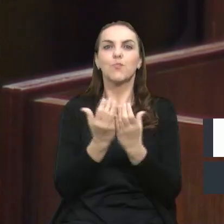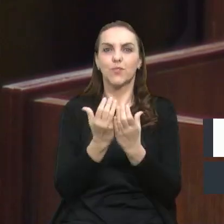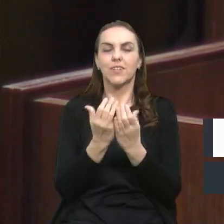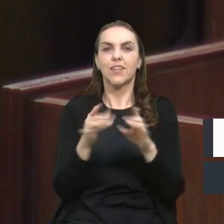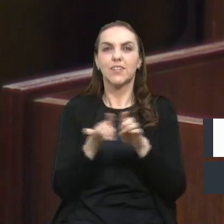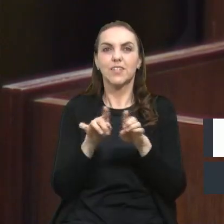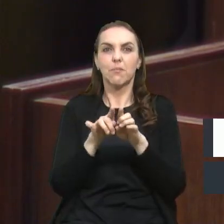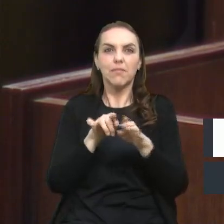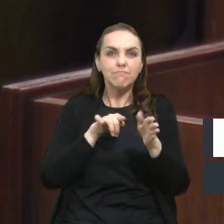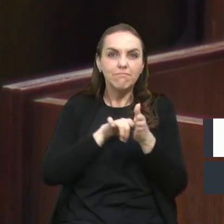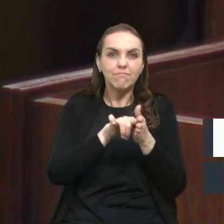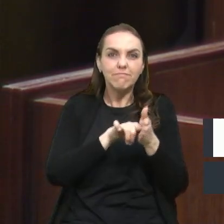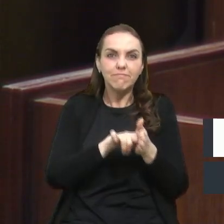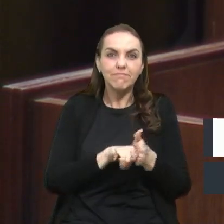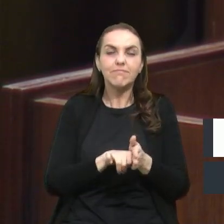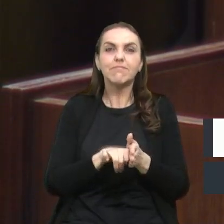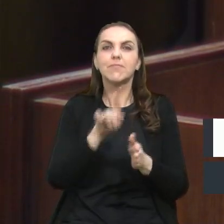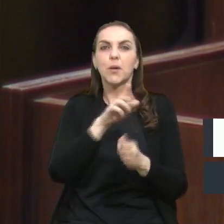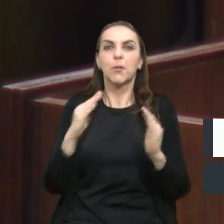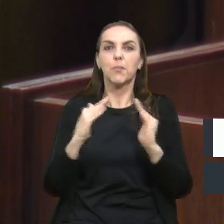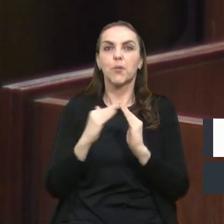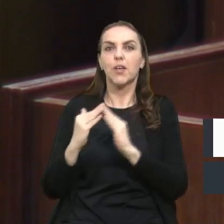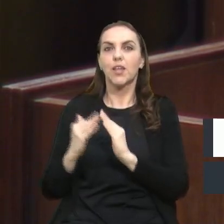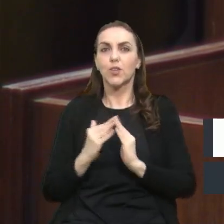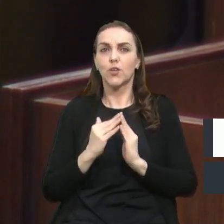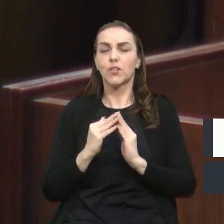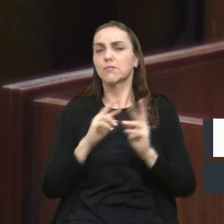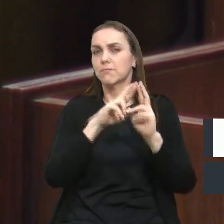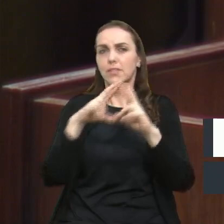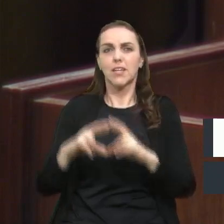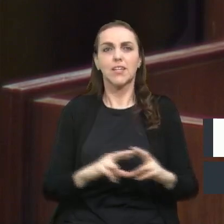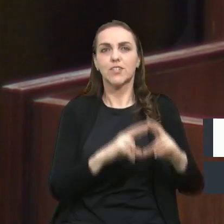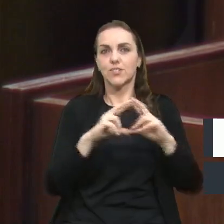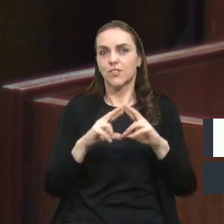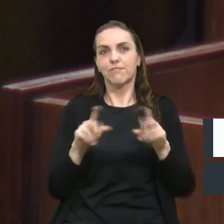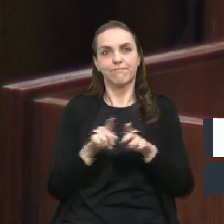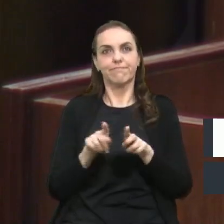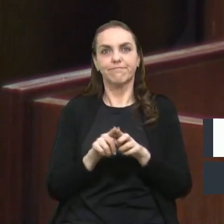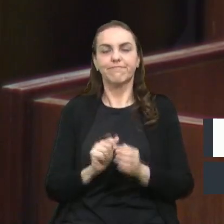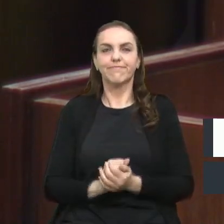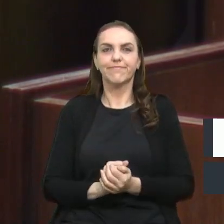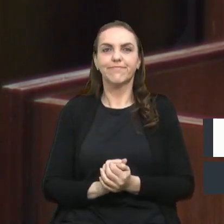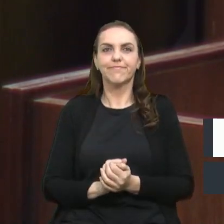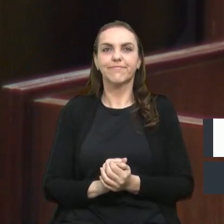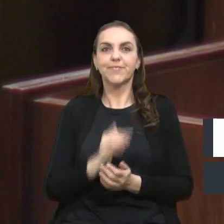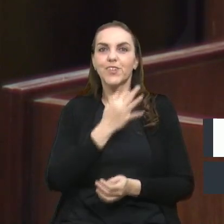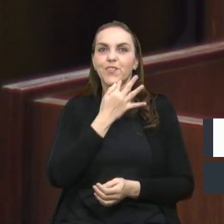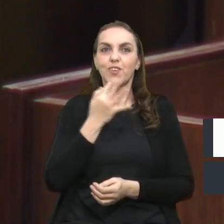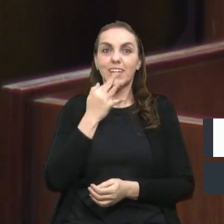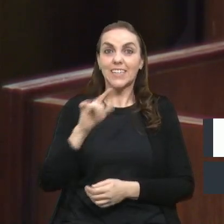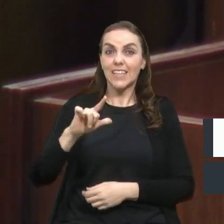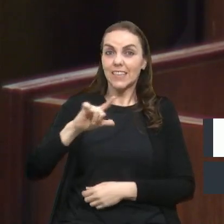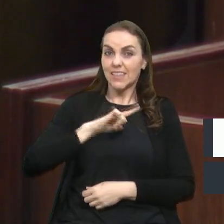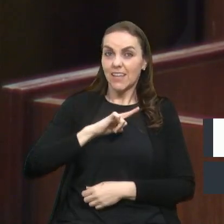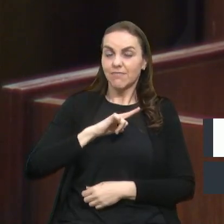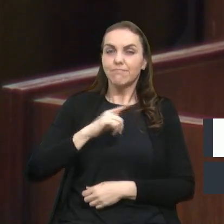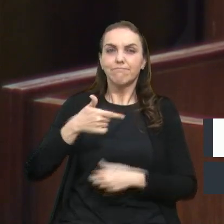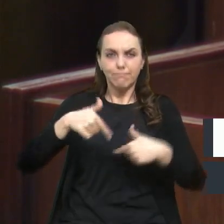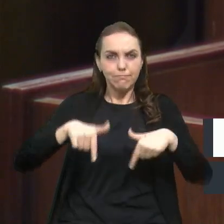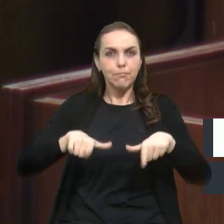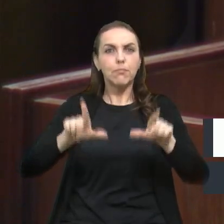consulta dos moradores e toda a região. Forqueta Tem será um portal,